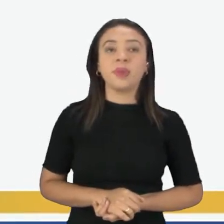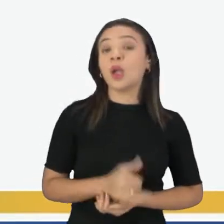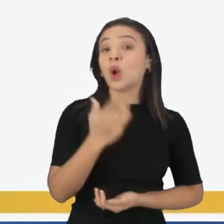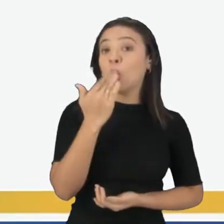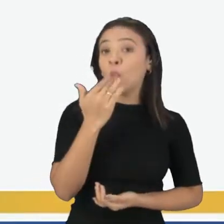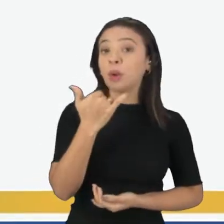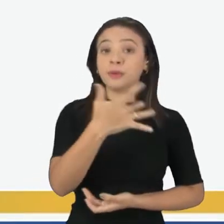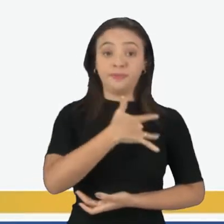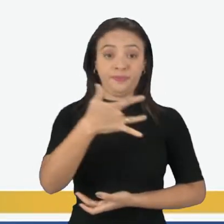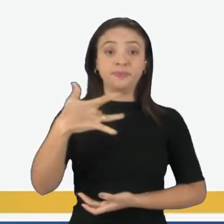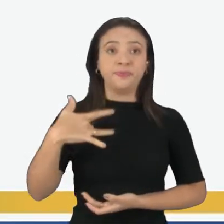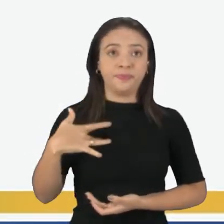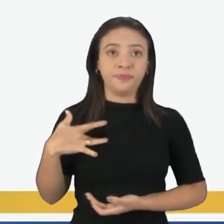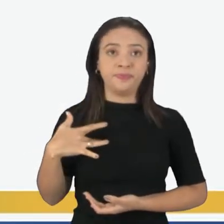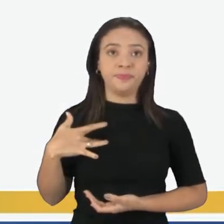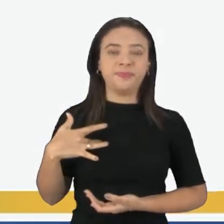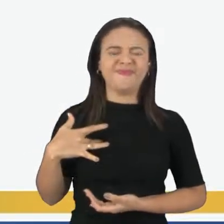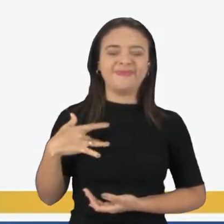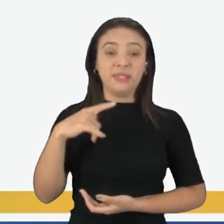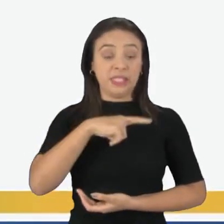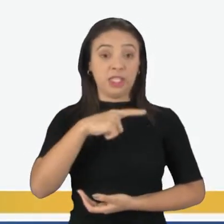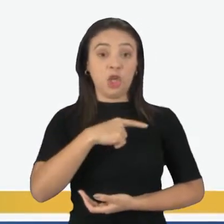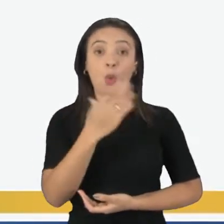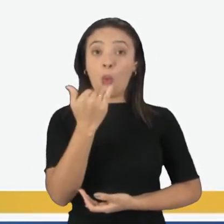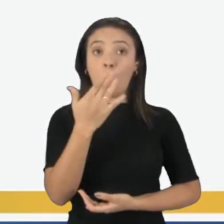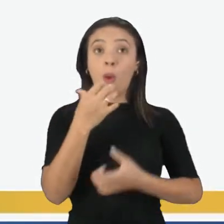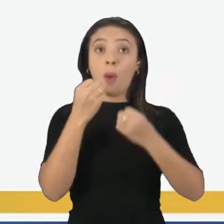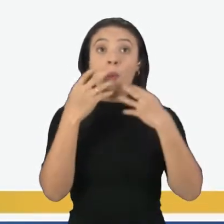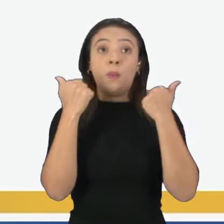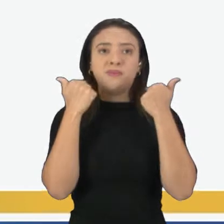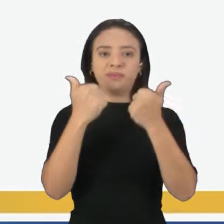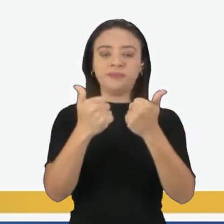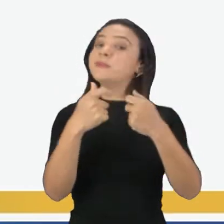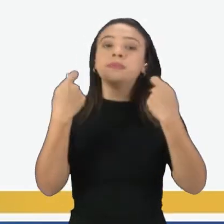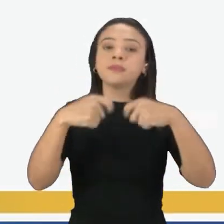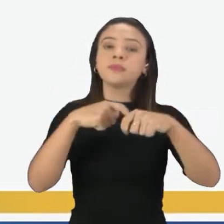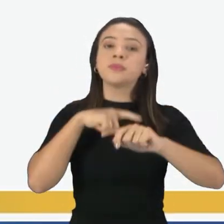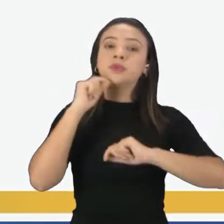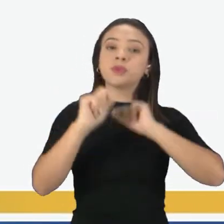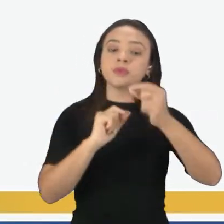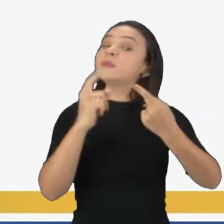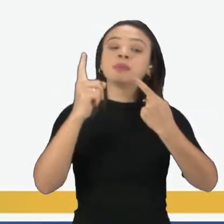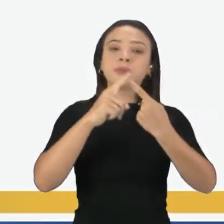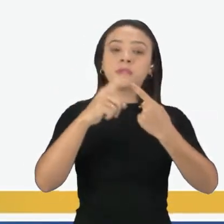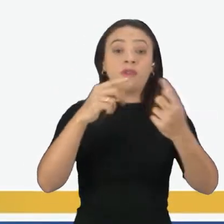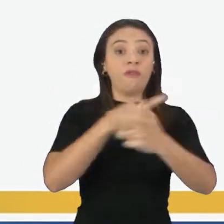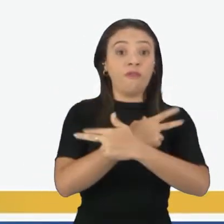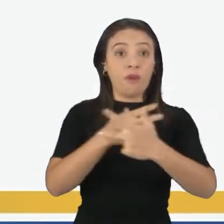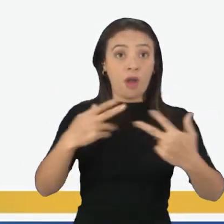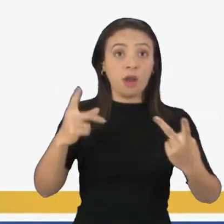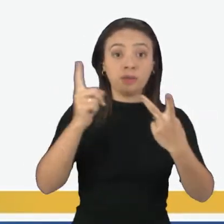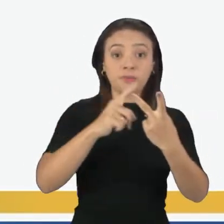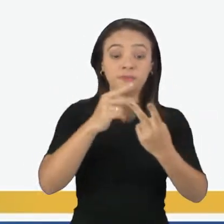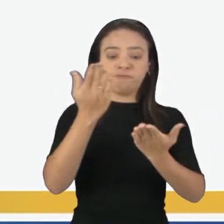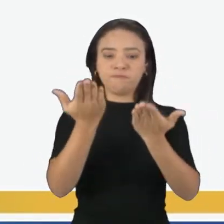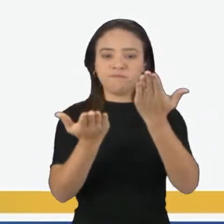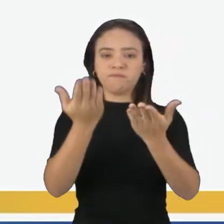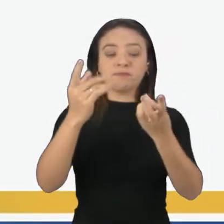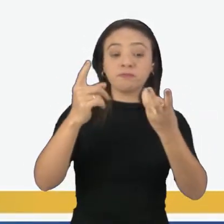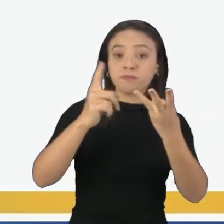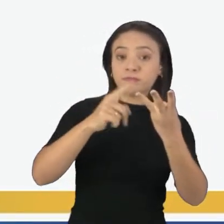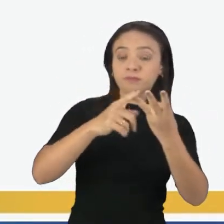Alimentação saudável, para uma boa alimentação temos que ter variedade, equilíbrio e